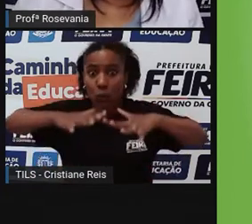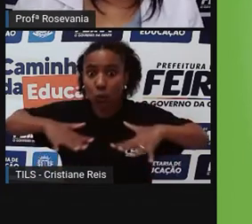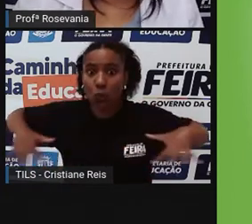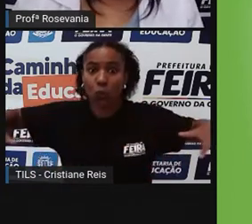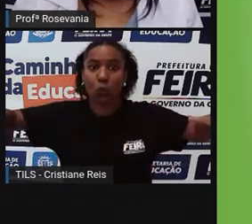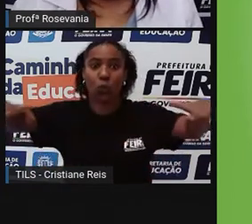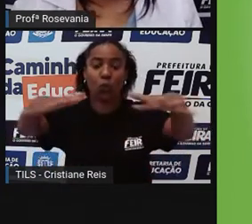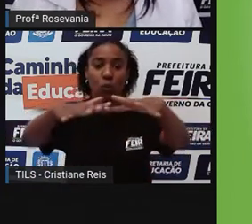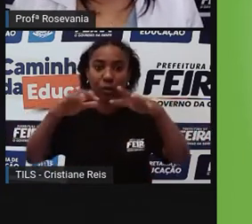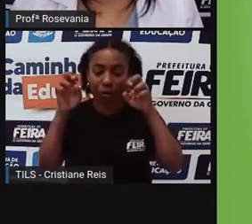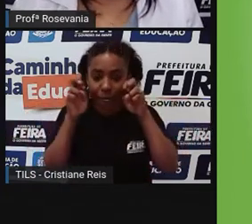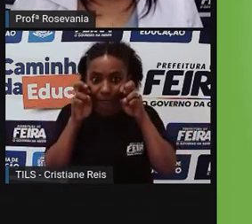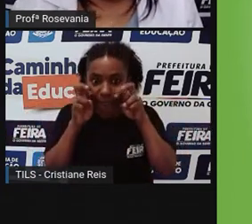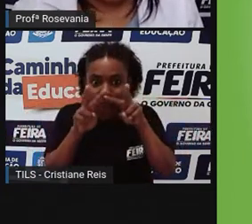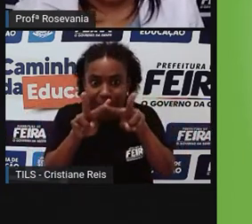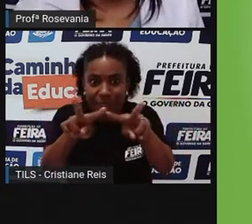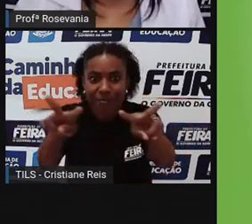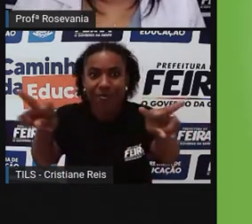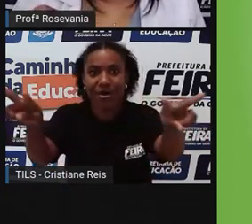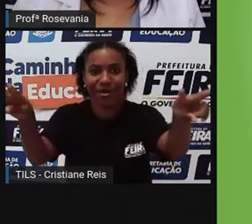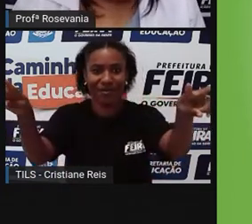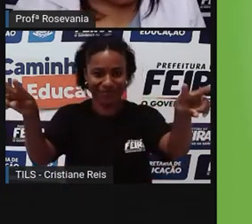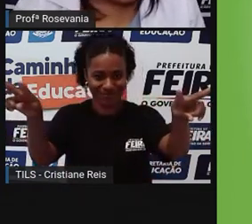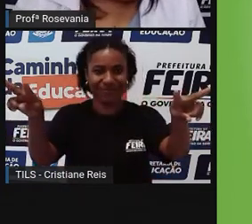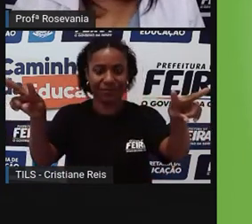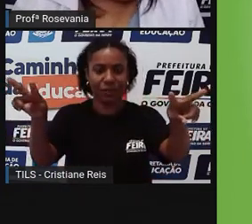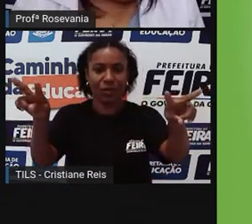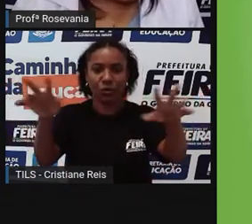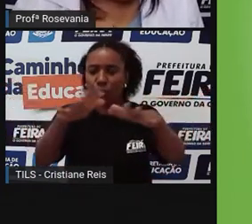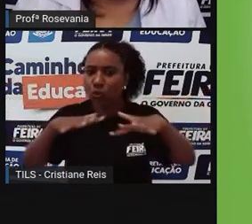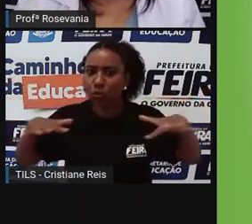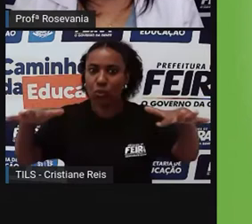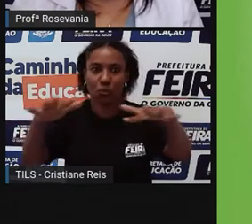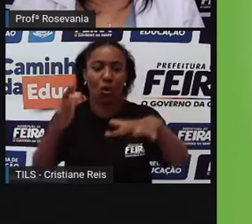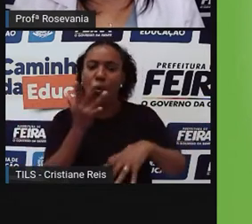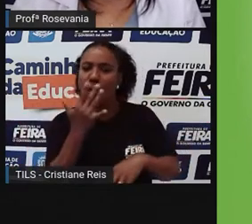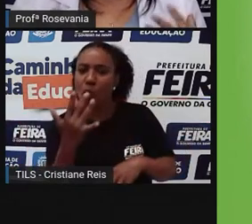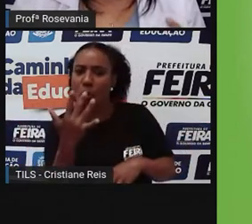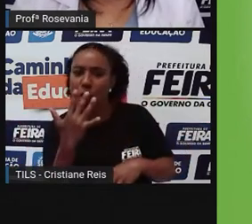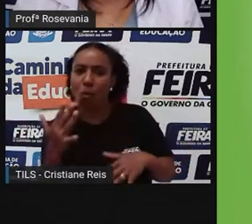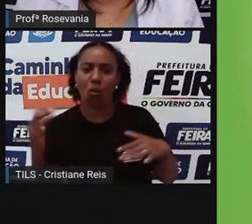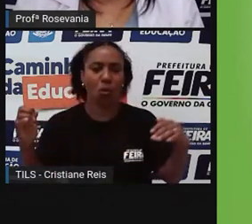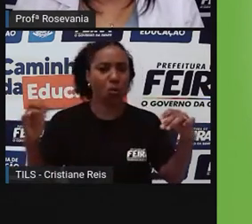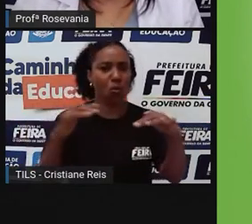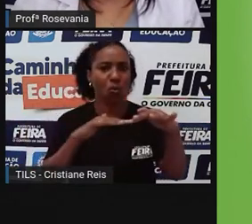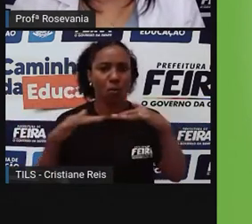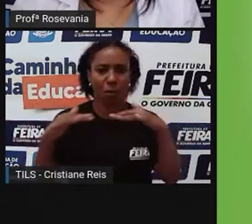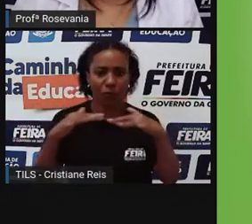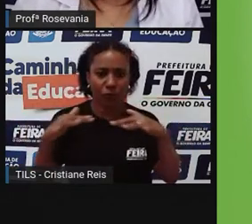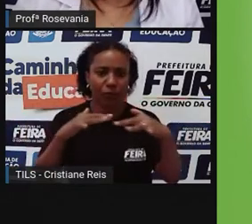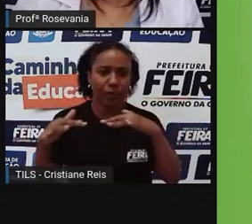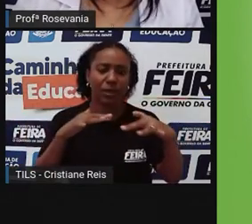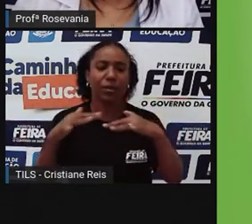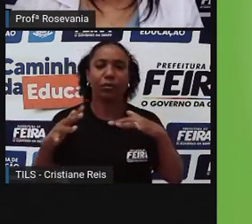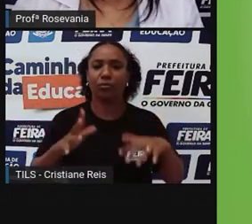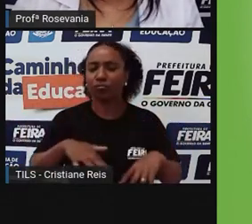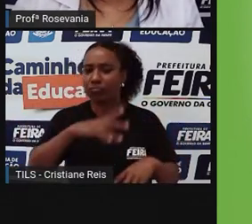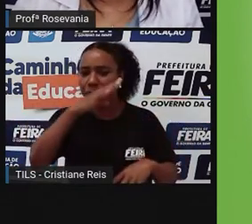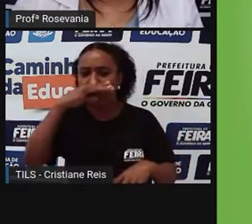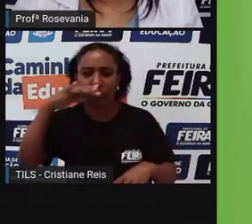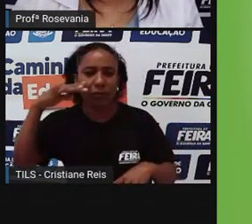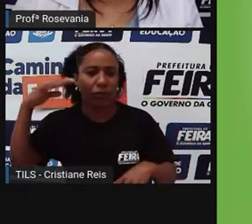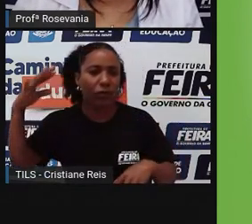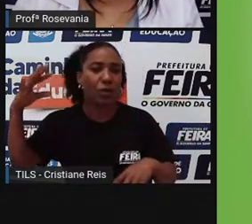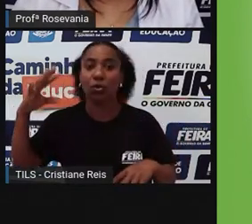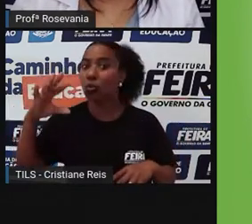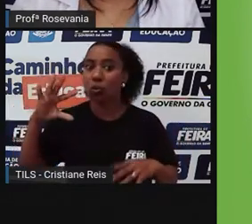também de cores, movimentos, odores e sonhos. Na realidade, o que ele tá querendo dizer com